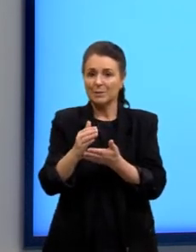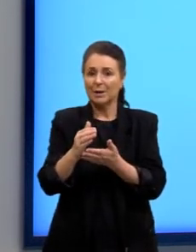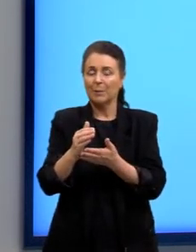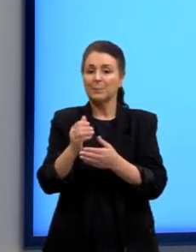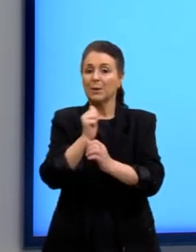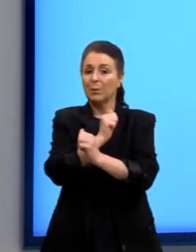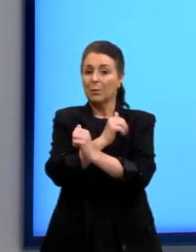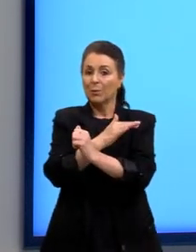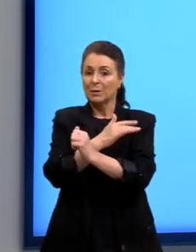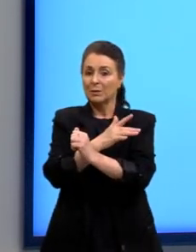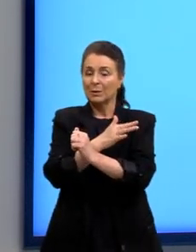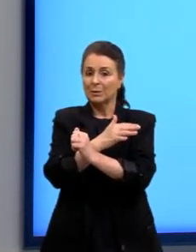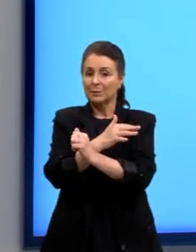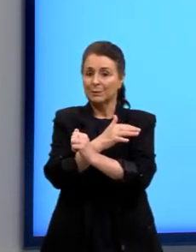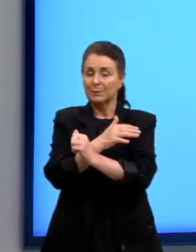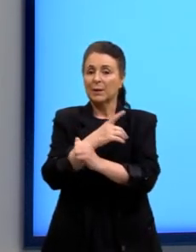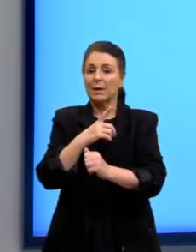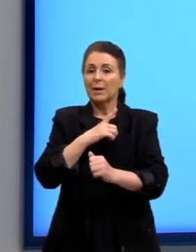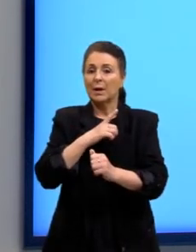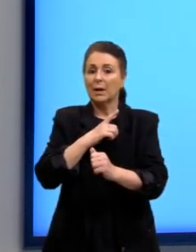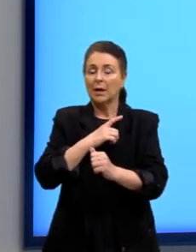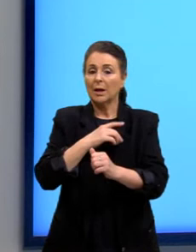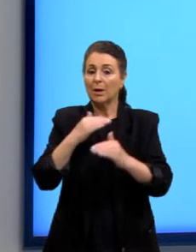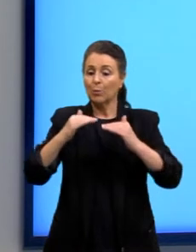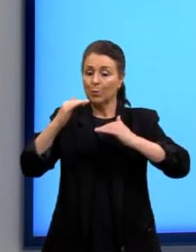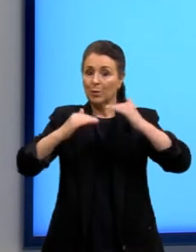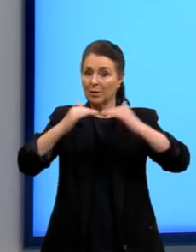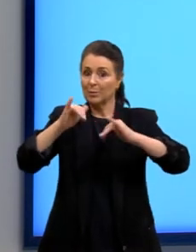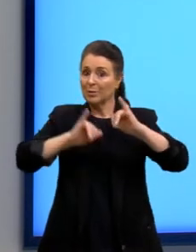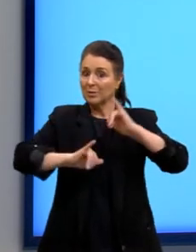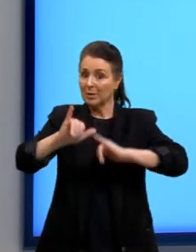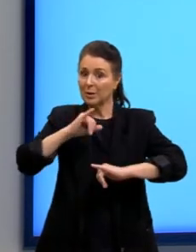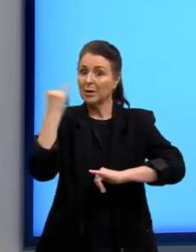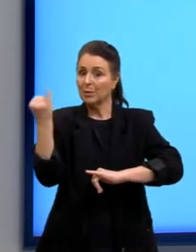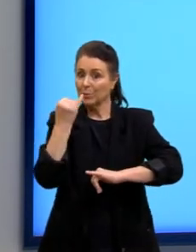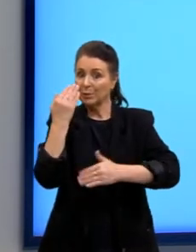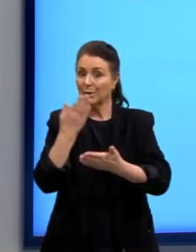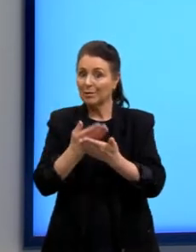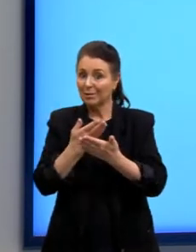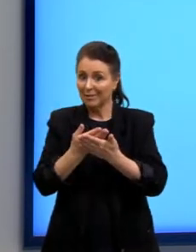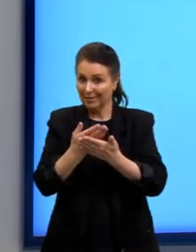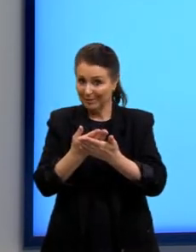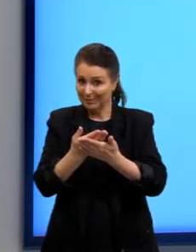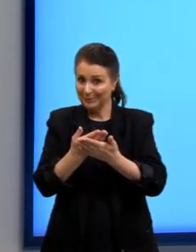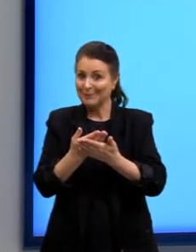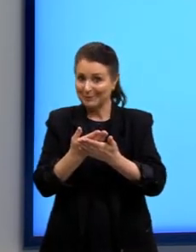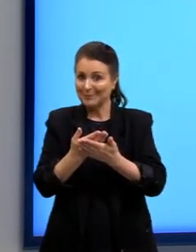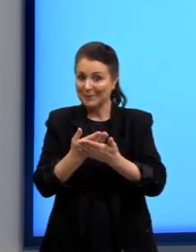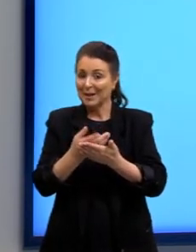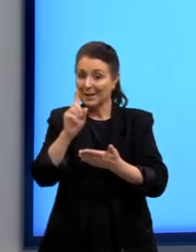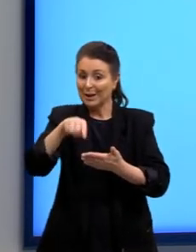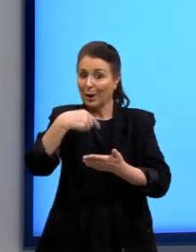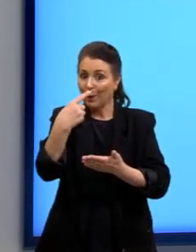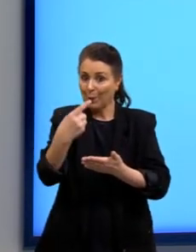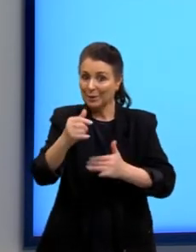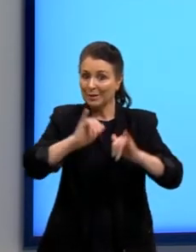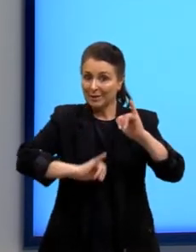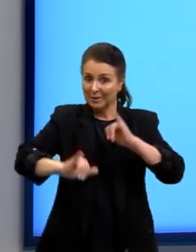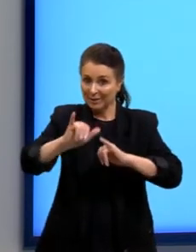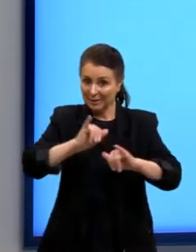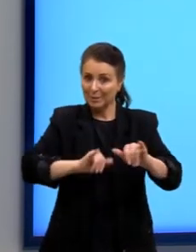deslocar o equilíbrio químico e aí é importante dar uma olhadinha lá na aula de equilíbrio químico, também está na nossa playlist